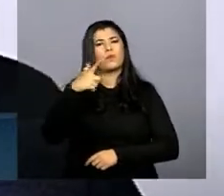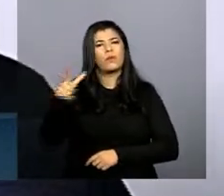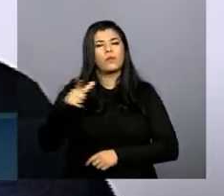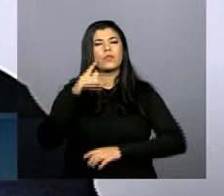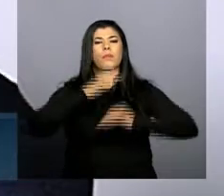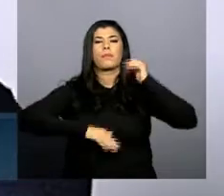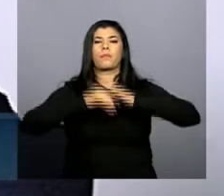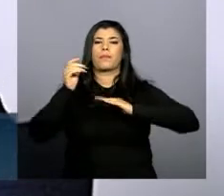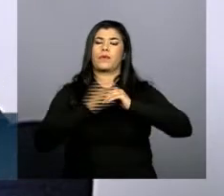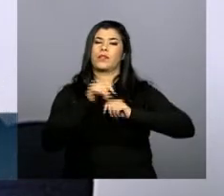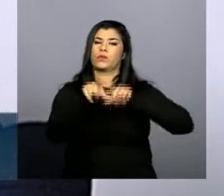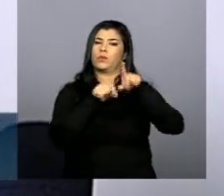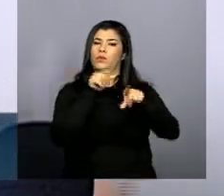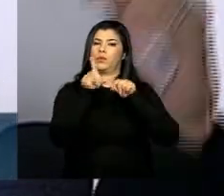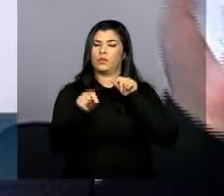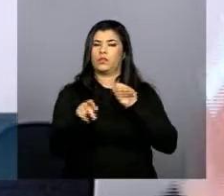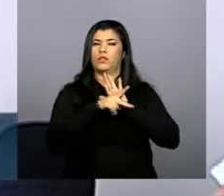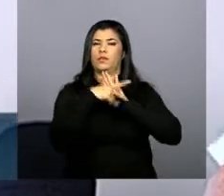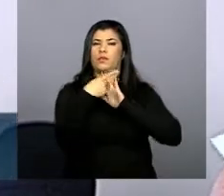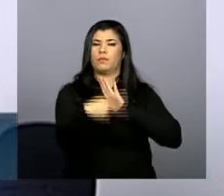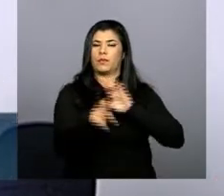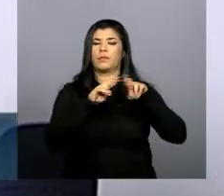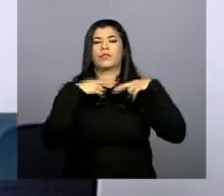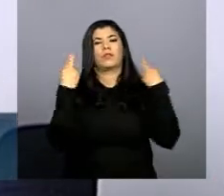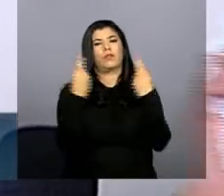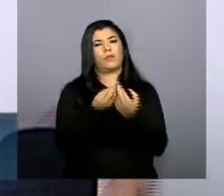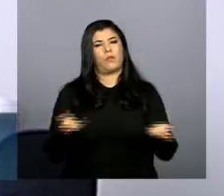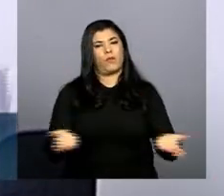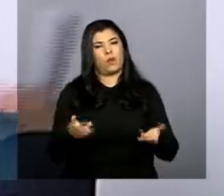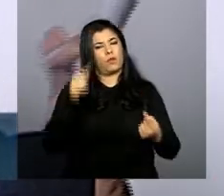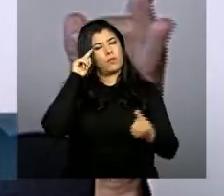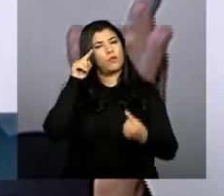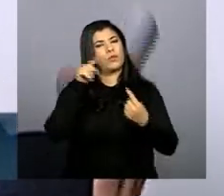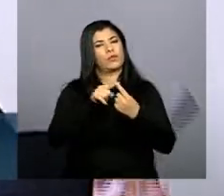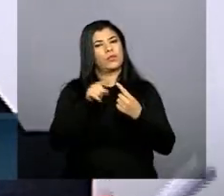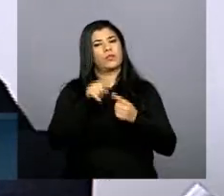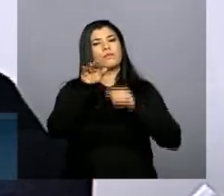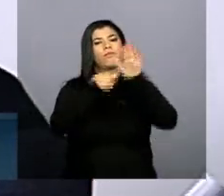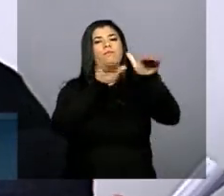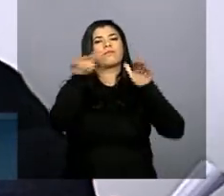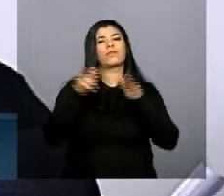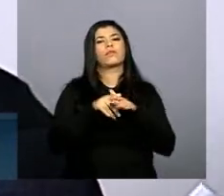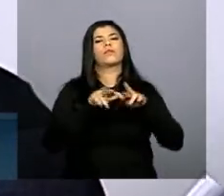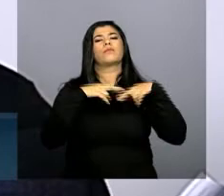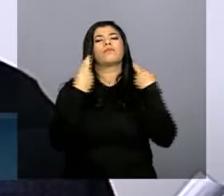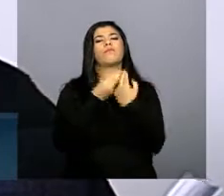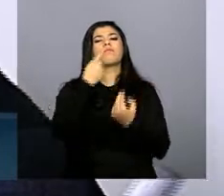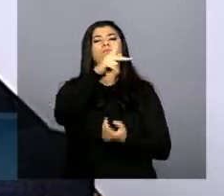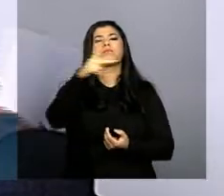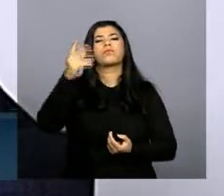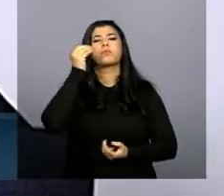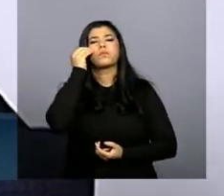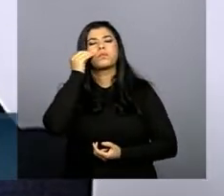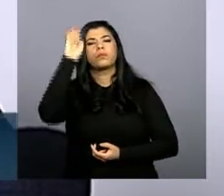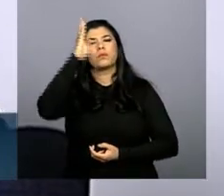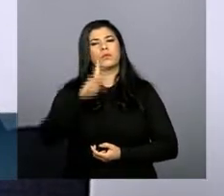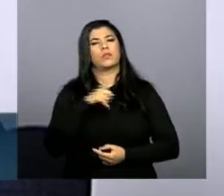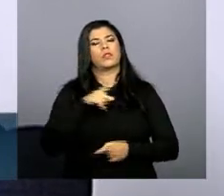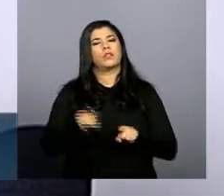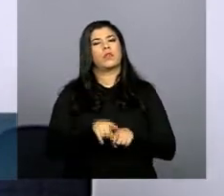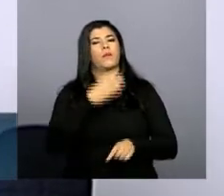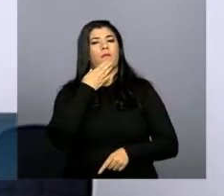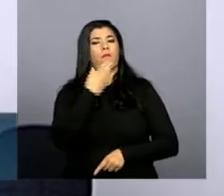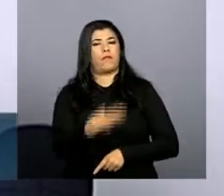procedimentos que estão sendo adotados e essa reunião tem esse objetivo reunir esse conjunto de experiências no Brasil para favorecer um